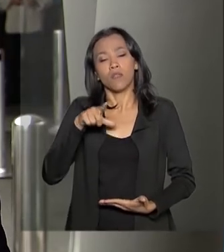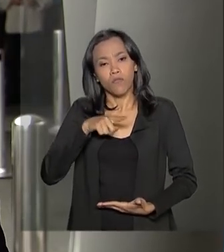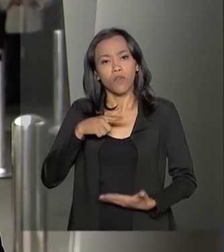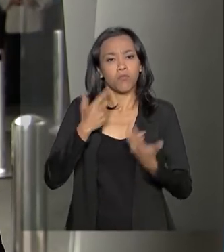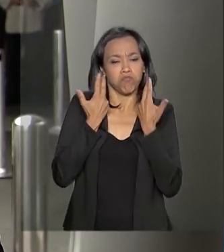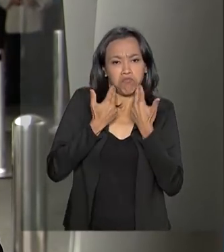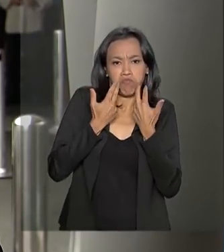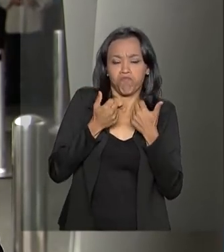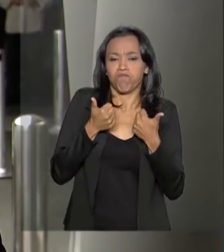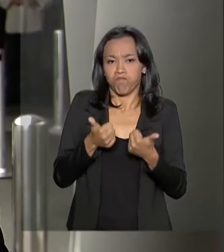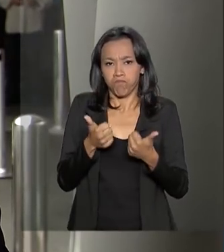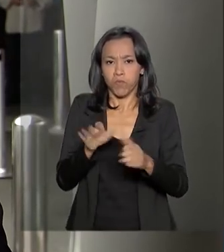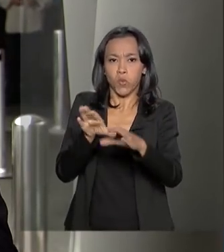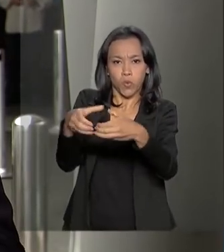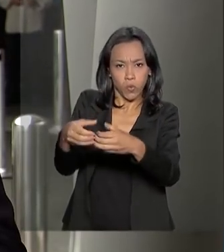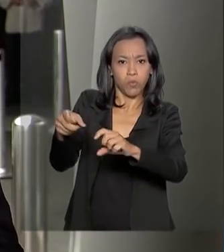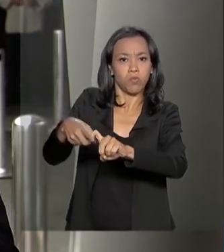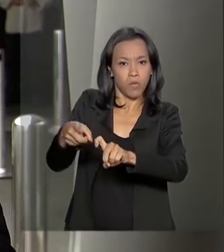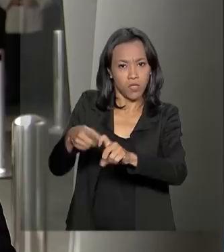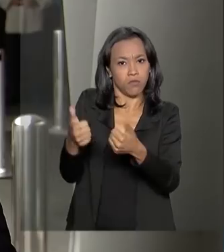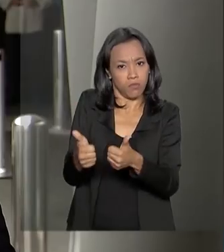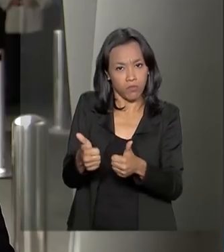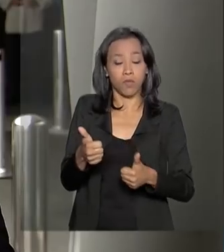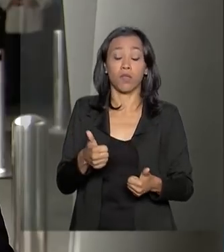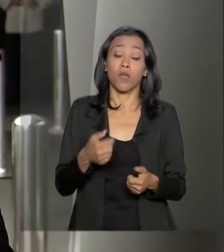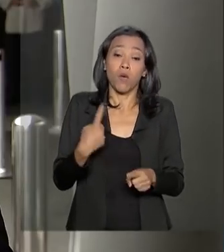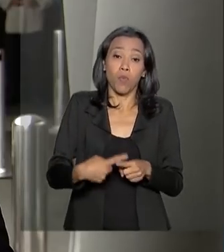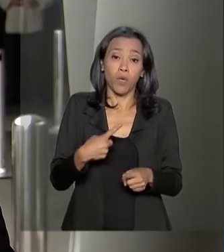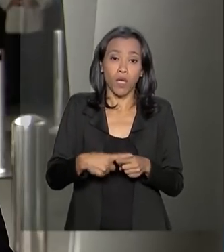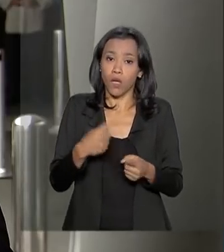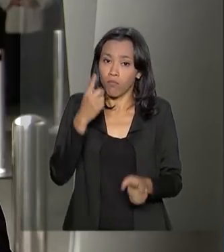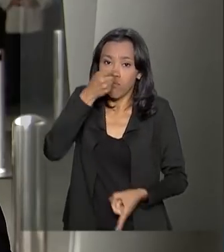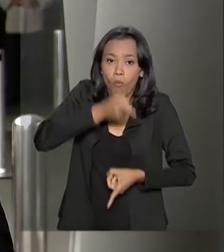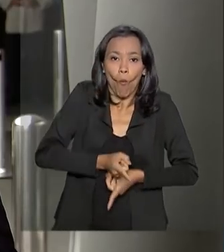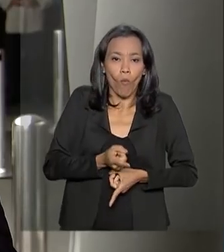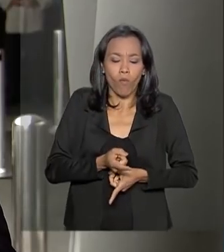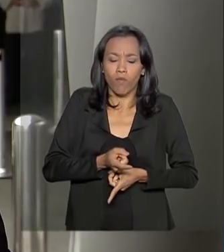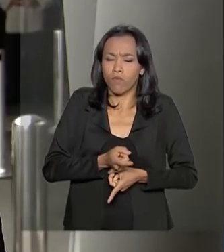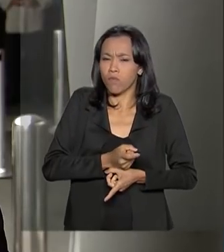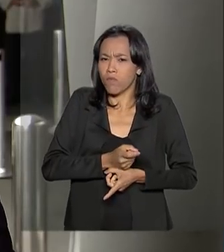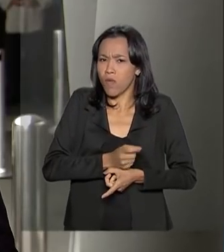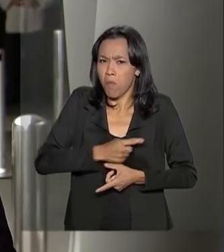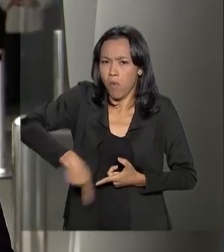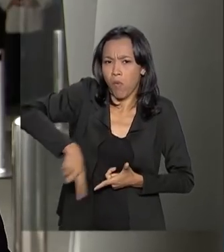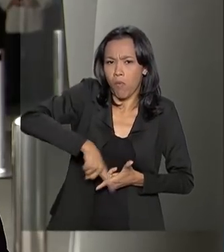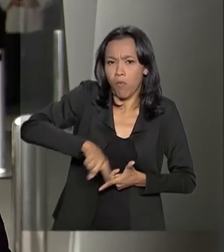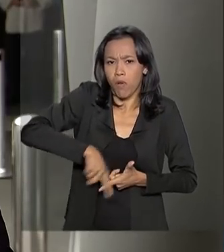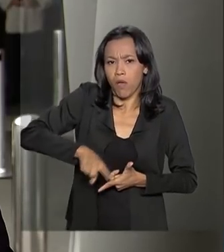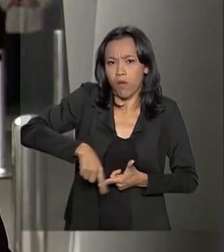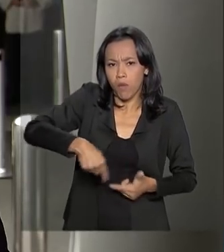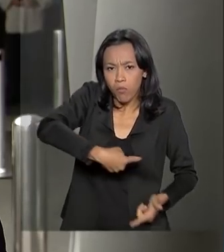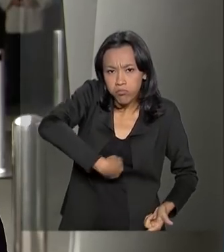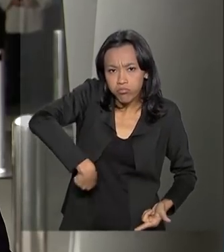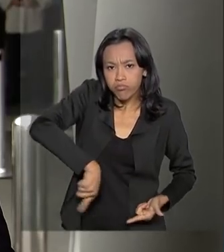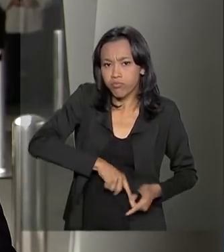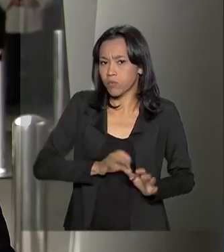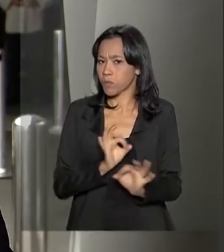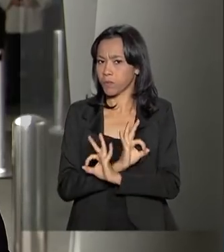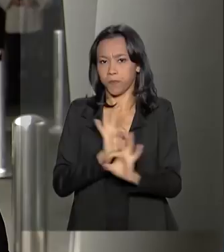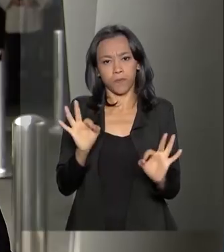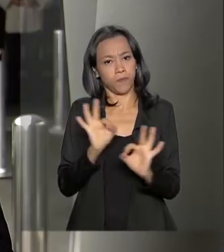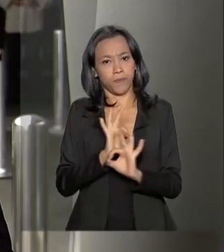tanto para ele quanto para a equipe médica, porque não registrou nenhum tipo de problema decorrente da